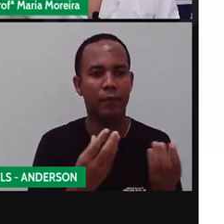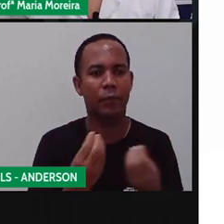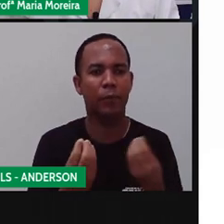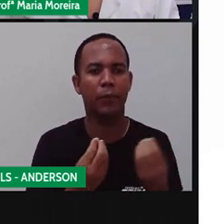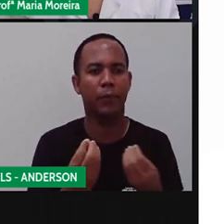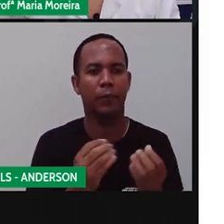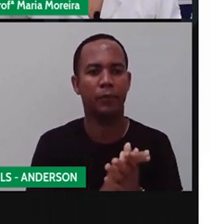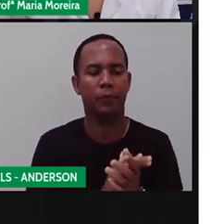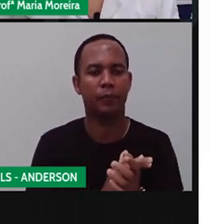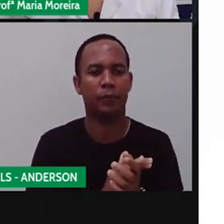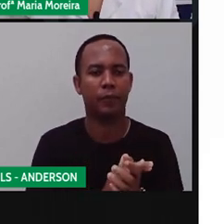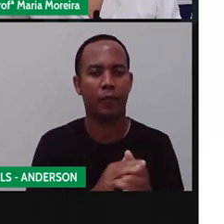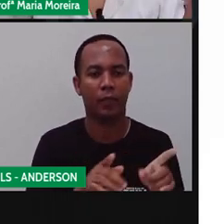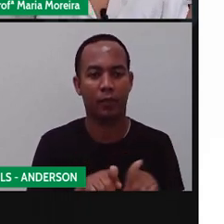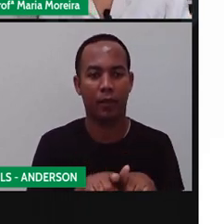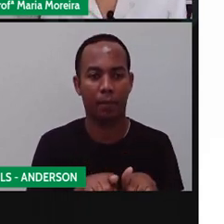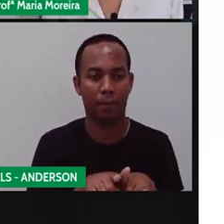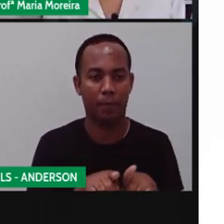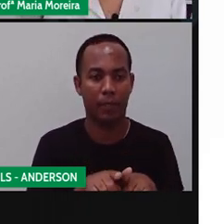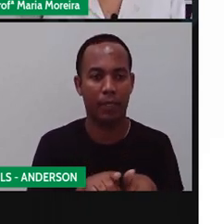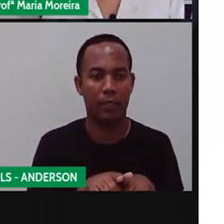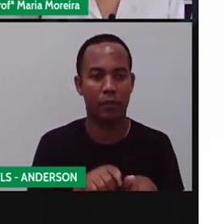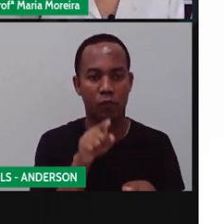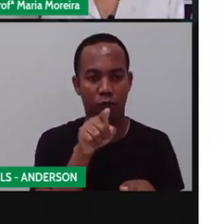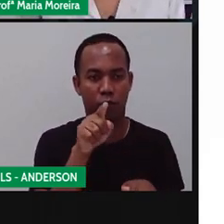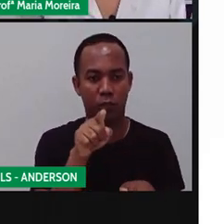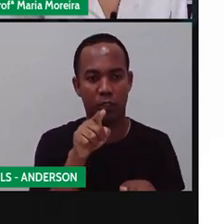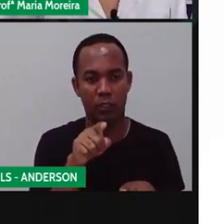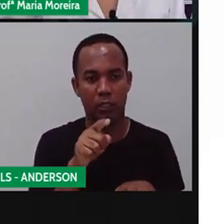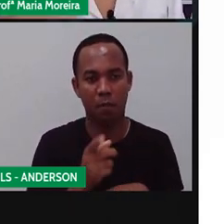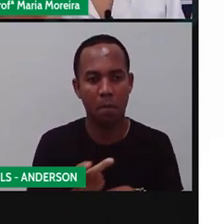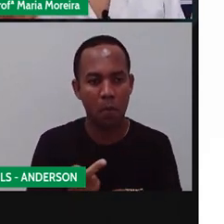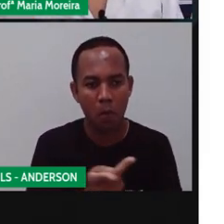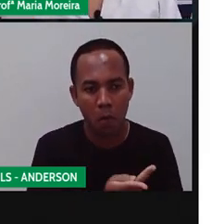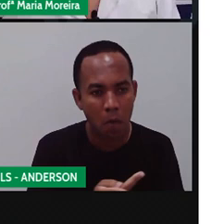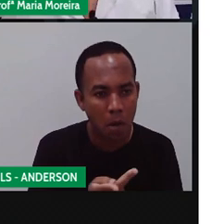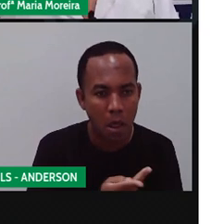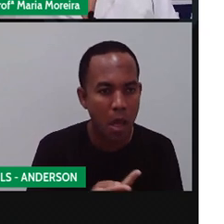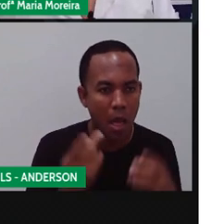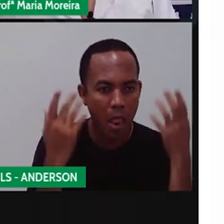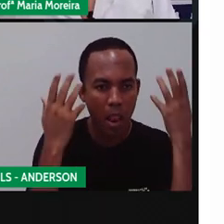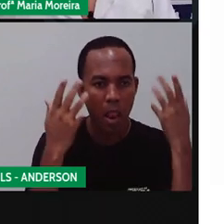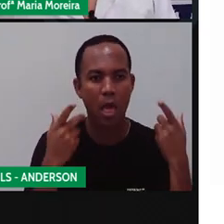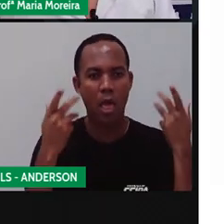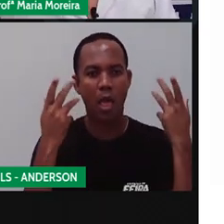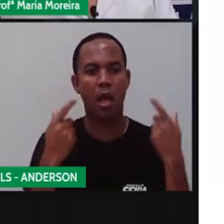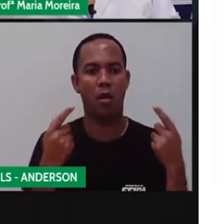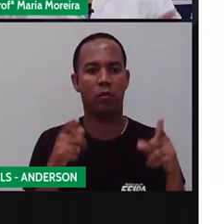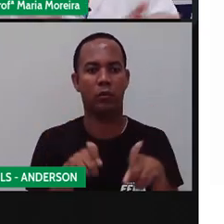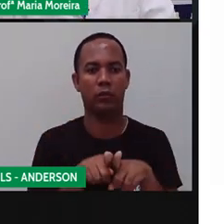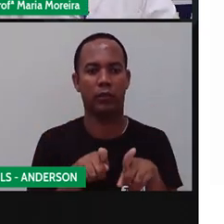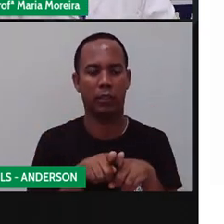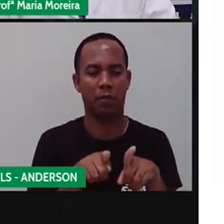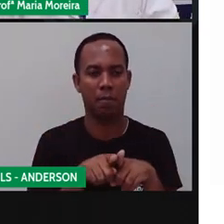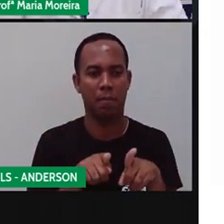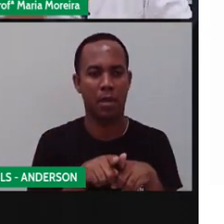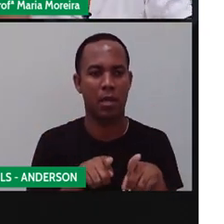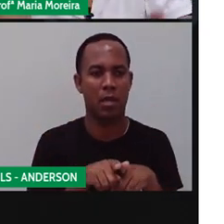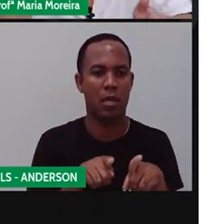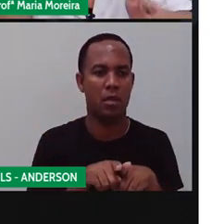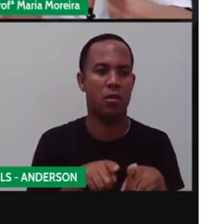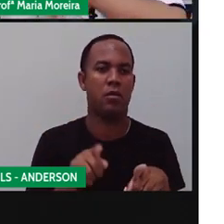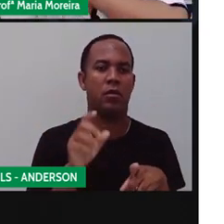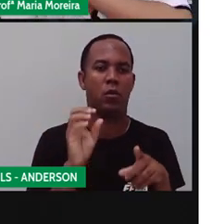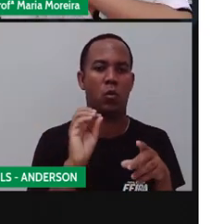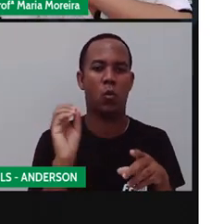Longe. E aí, tanto você vai guiar quem é o leão, como você vai guiar quem é a presa. Se fala baixo, Anderson,